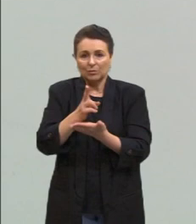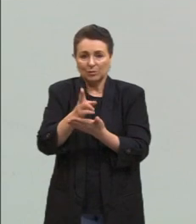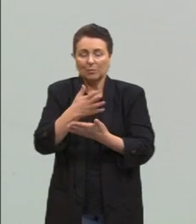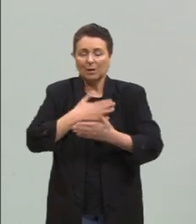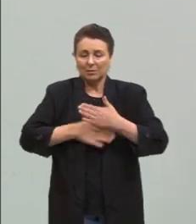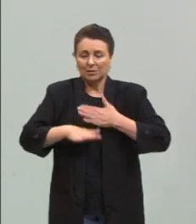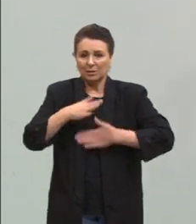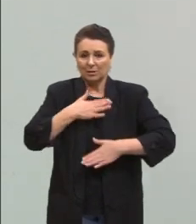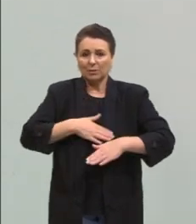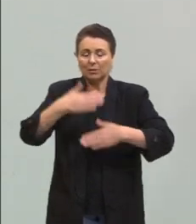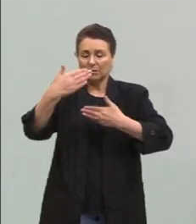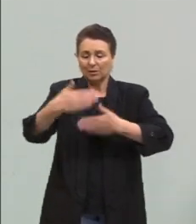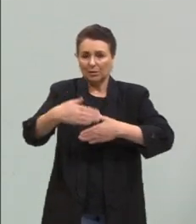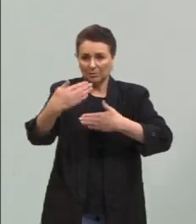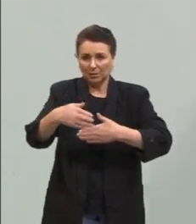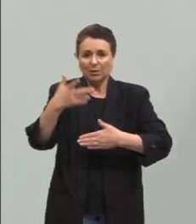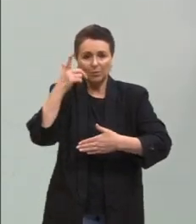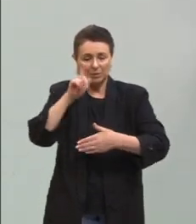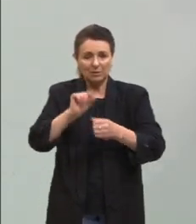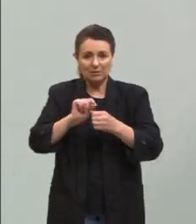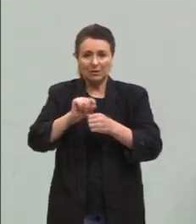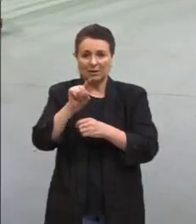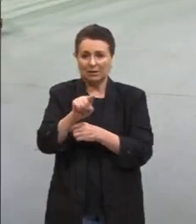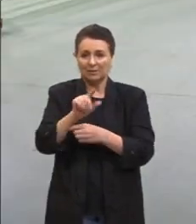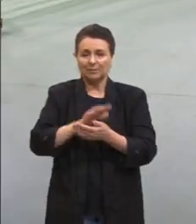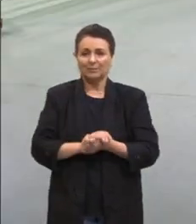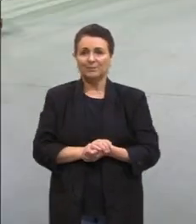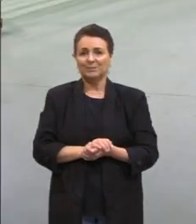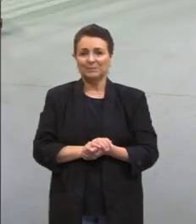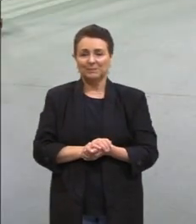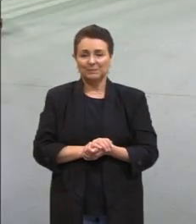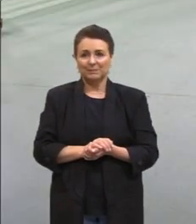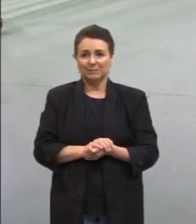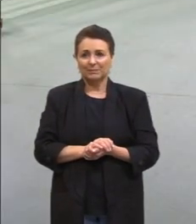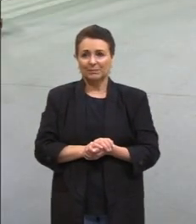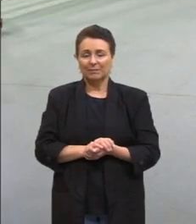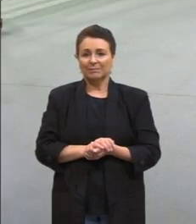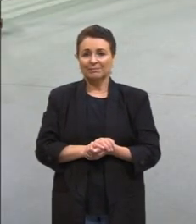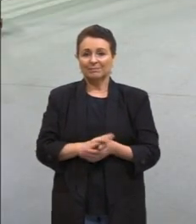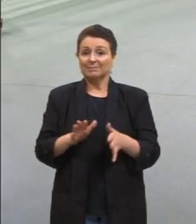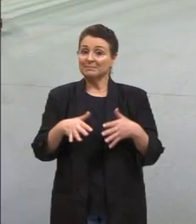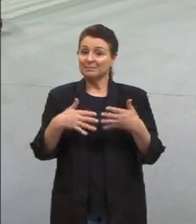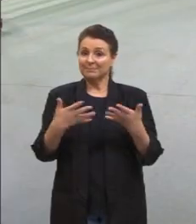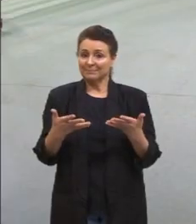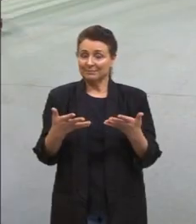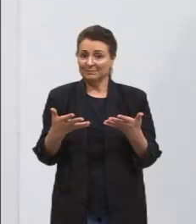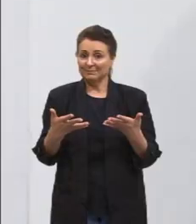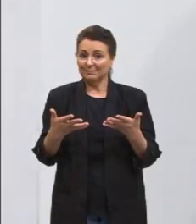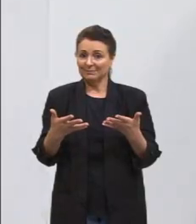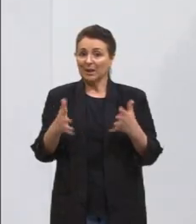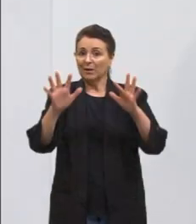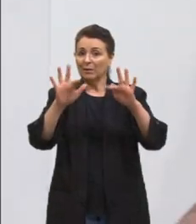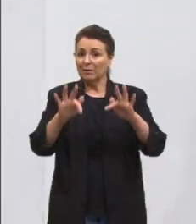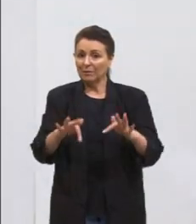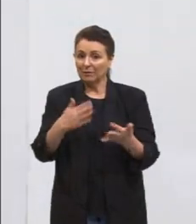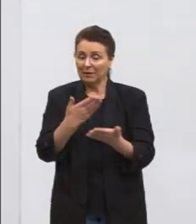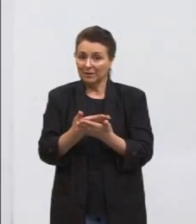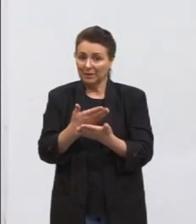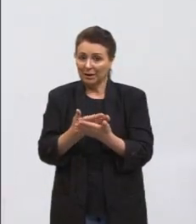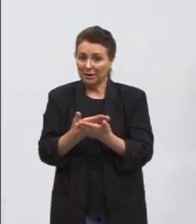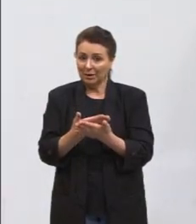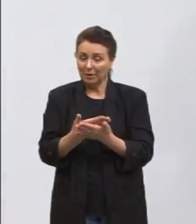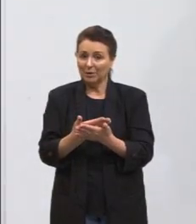tranquilo na prova e vai conseguir fazer ela. Exatamente. Galera, assim vamos encerrando essa nossa